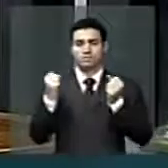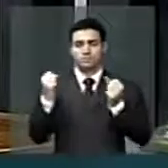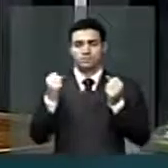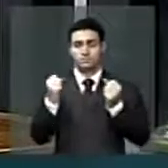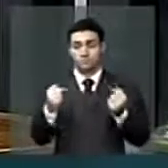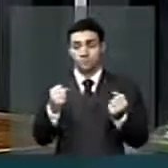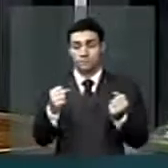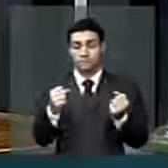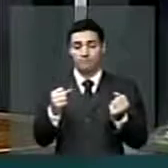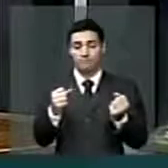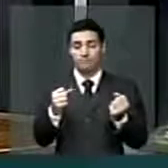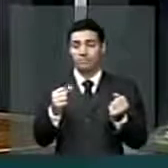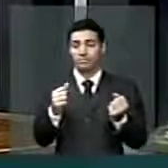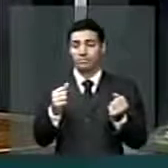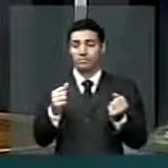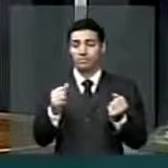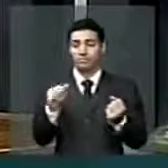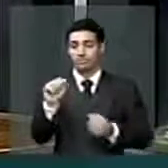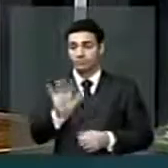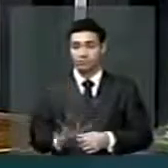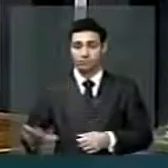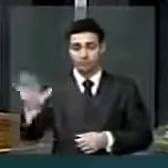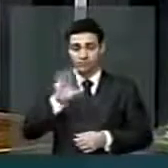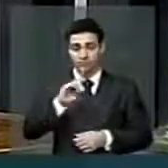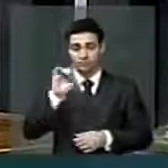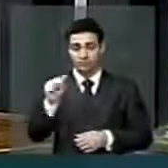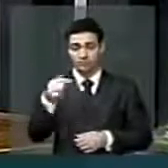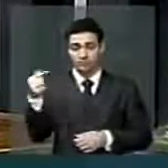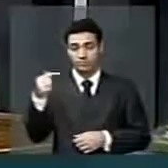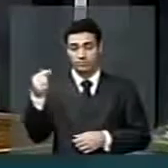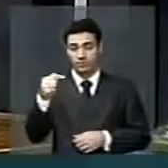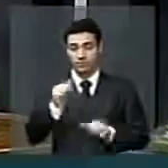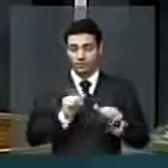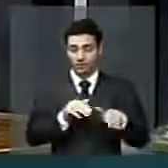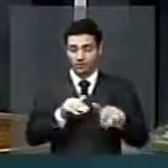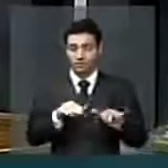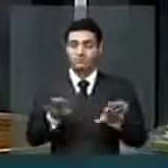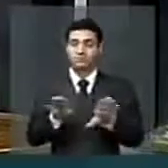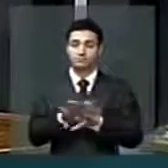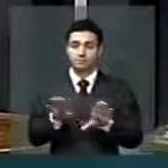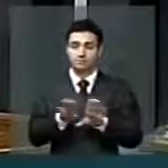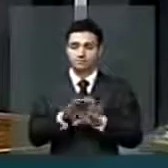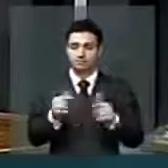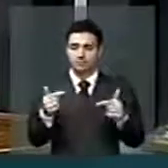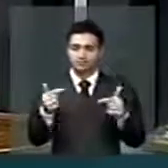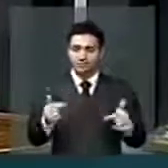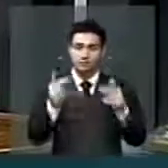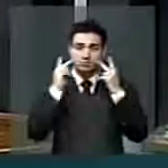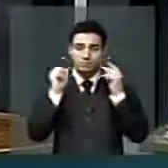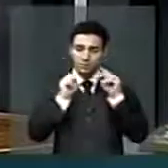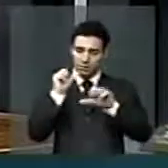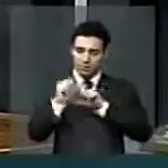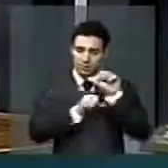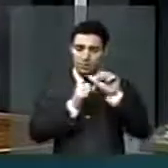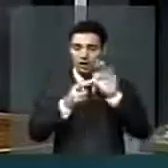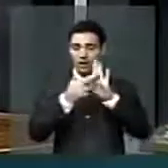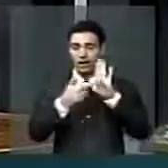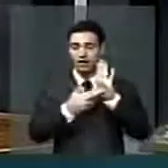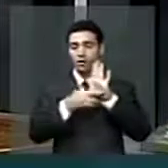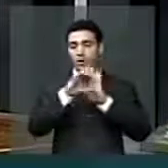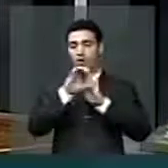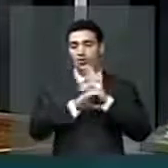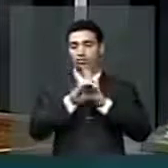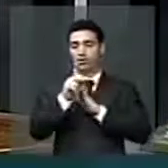O ato nacional desse 7 de setembro luta também pela reforma do Código Penal já.